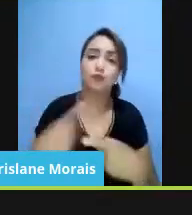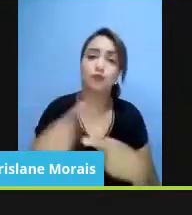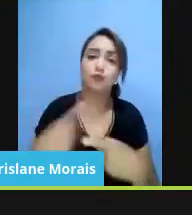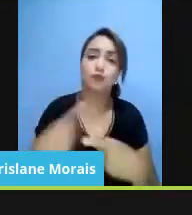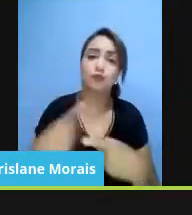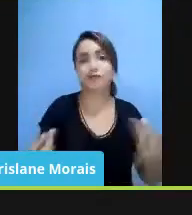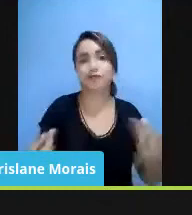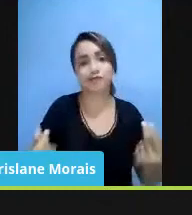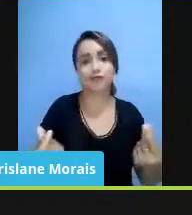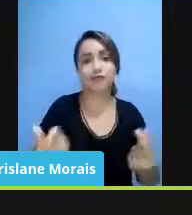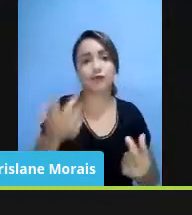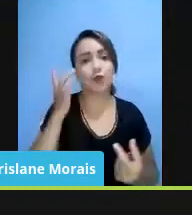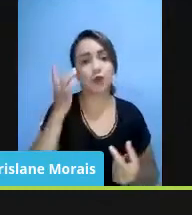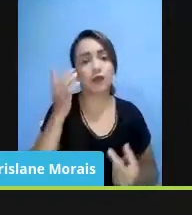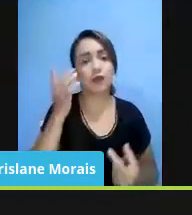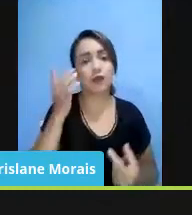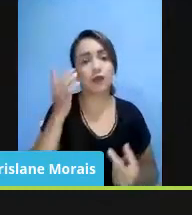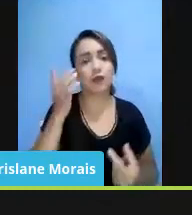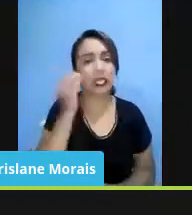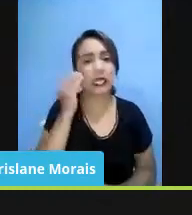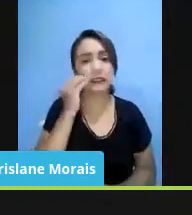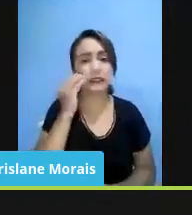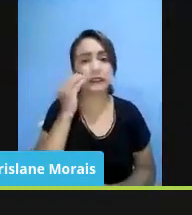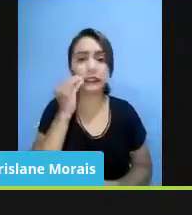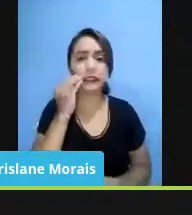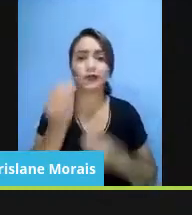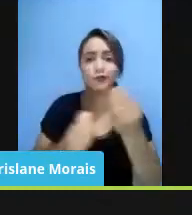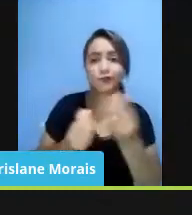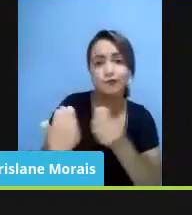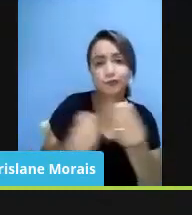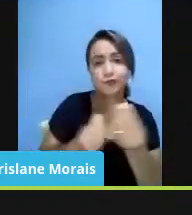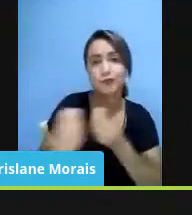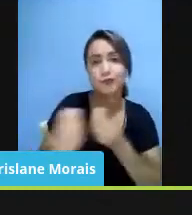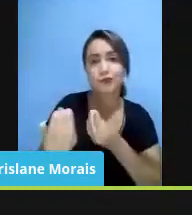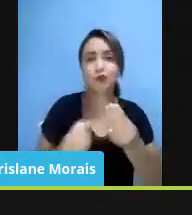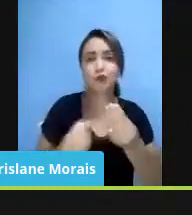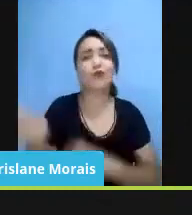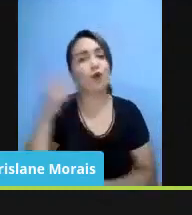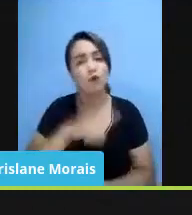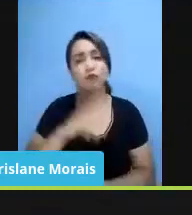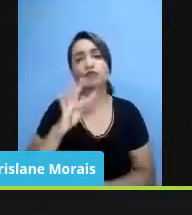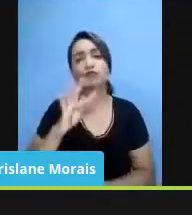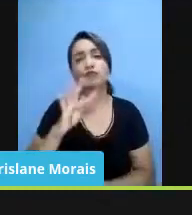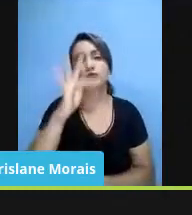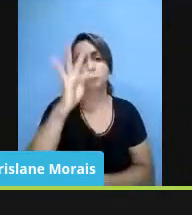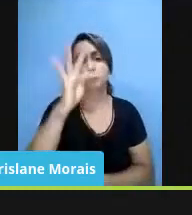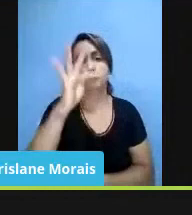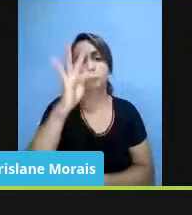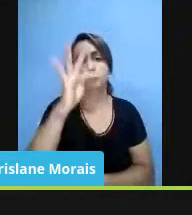tentando de alguma maneira e conseguiram em alguns lugares até renúncia.